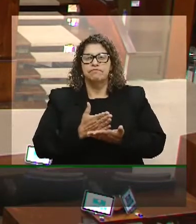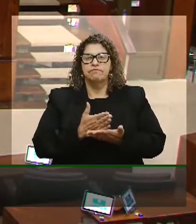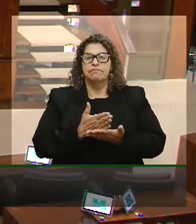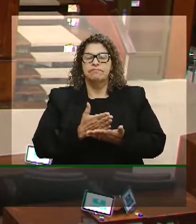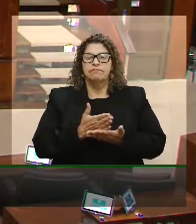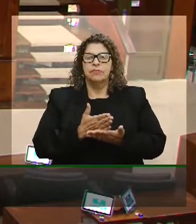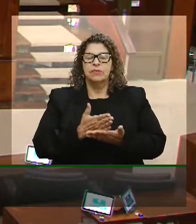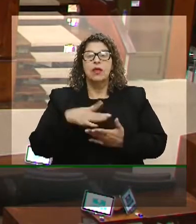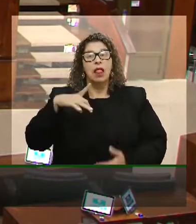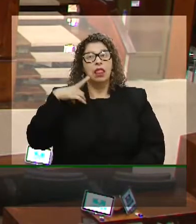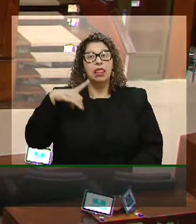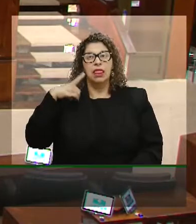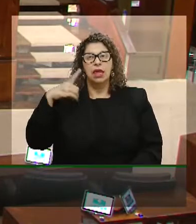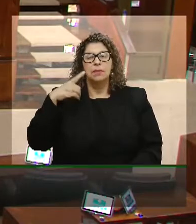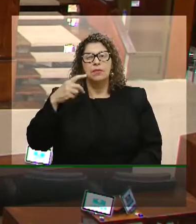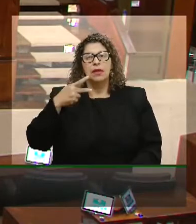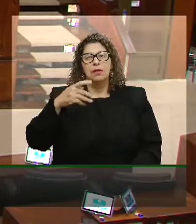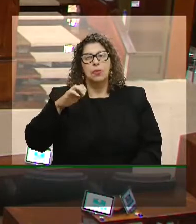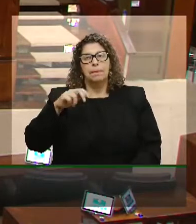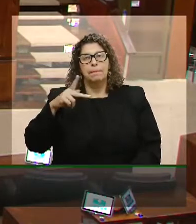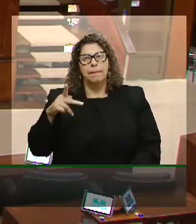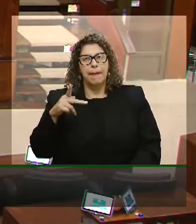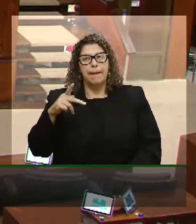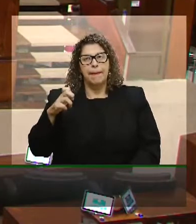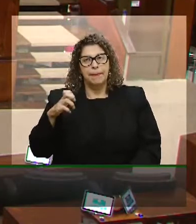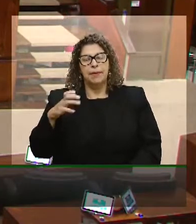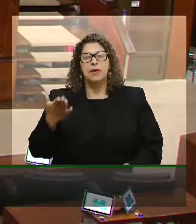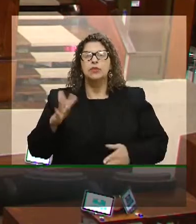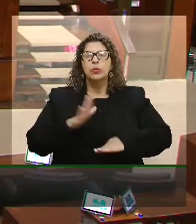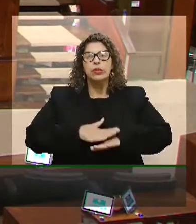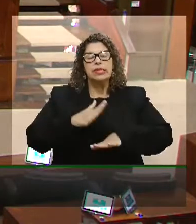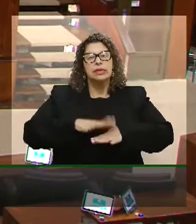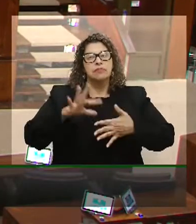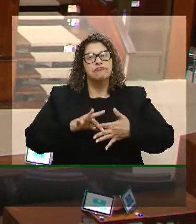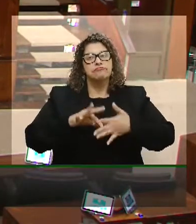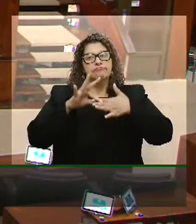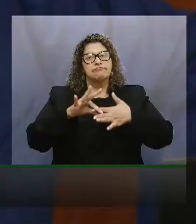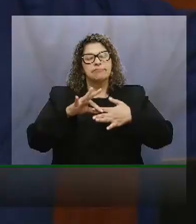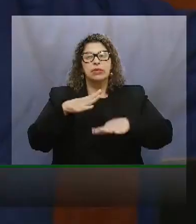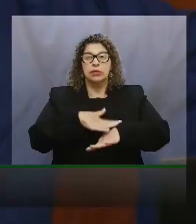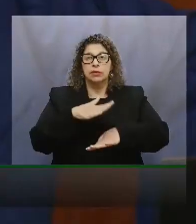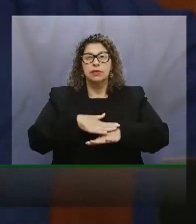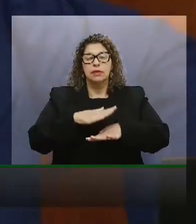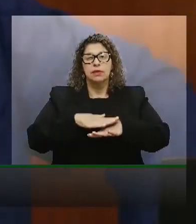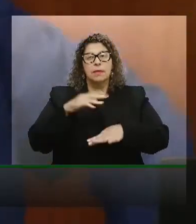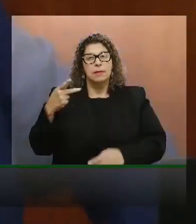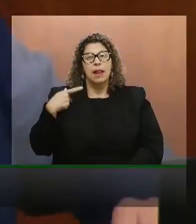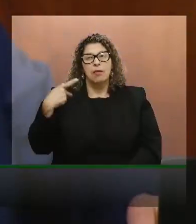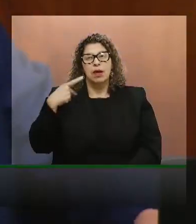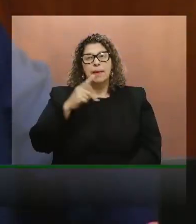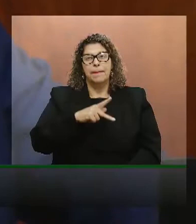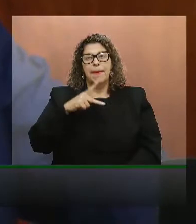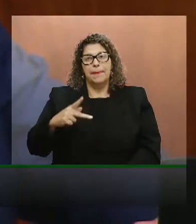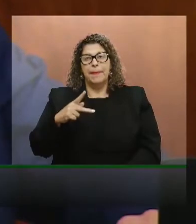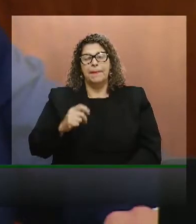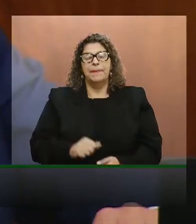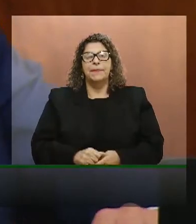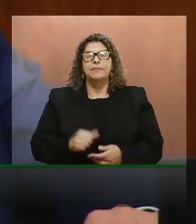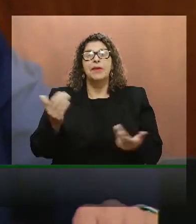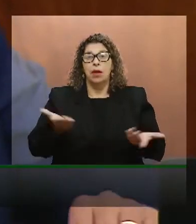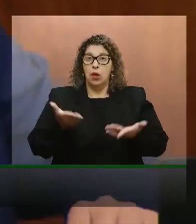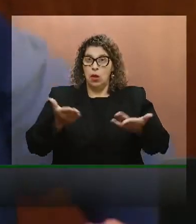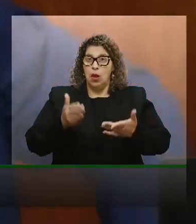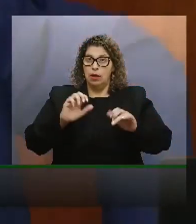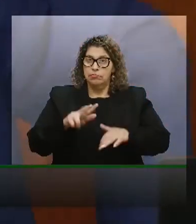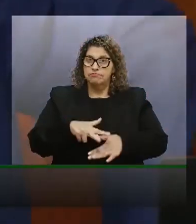ao deputado Pepe Vargas, tempo de liderança pela bancada do PP. Vossa Excelência tem à